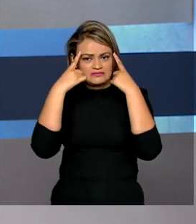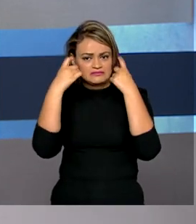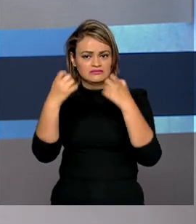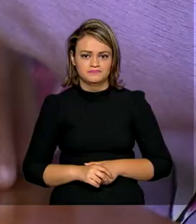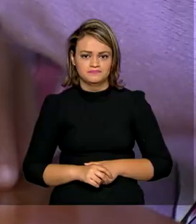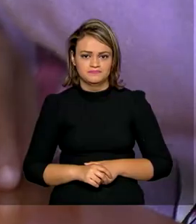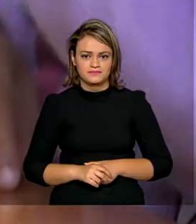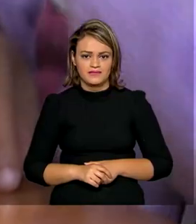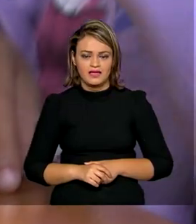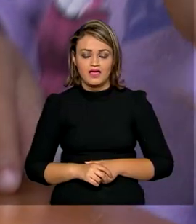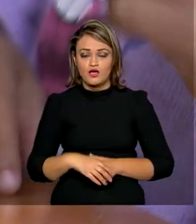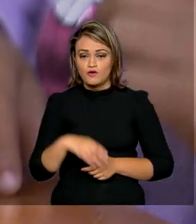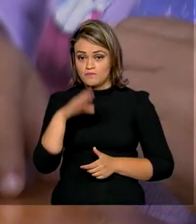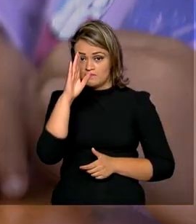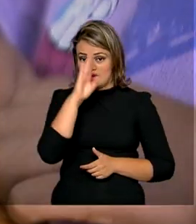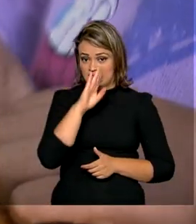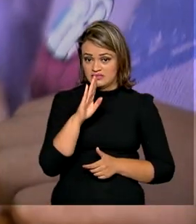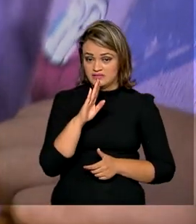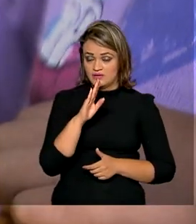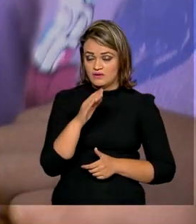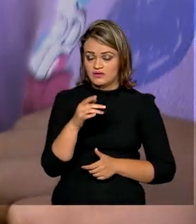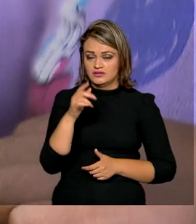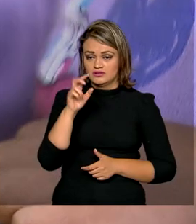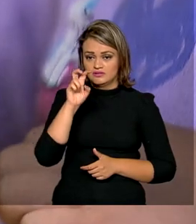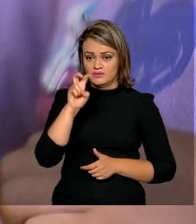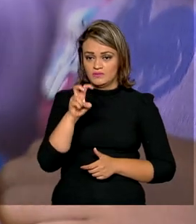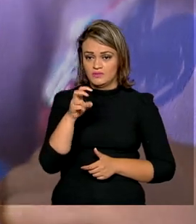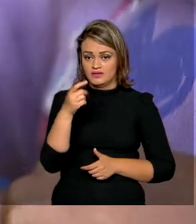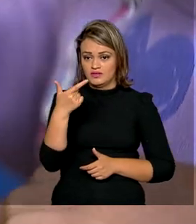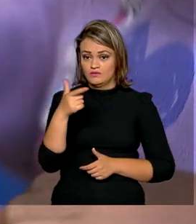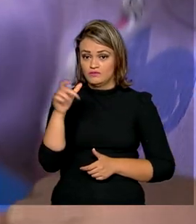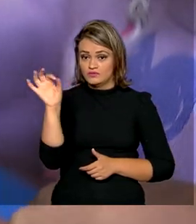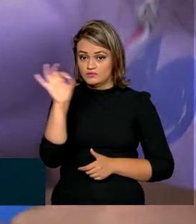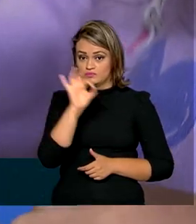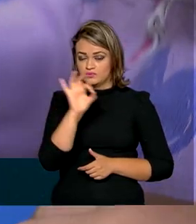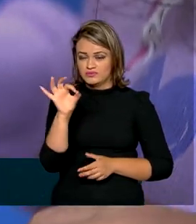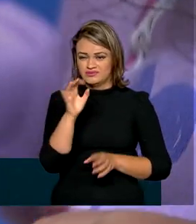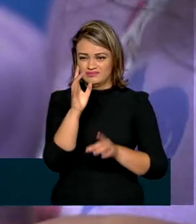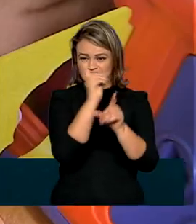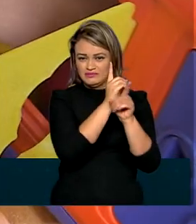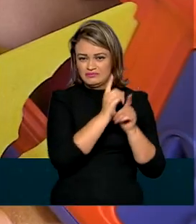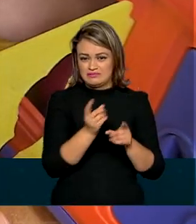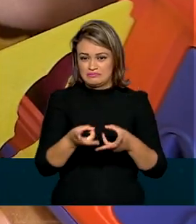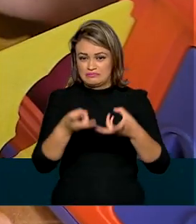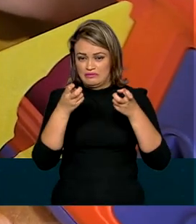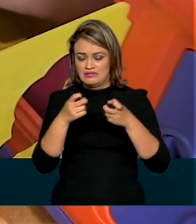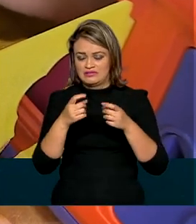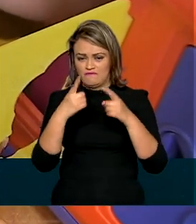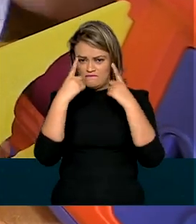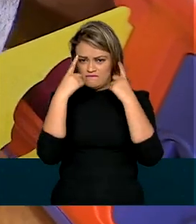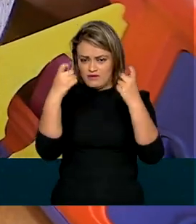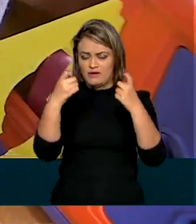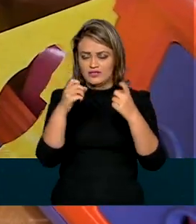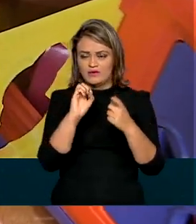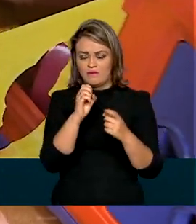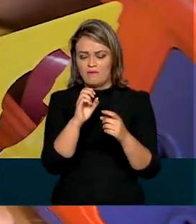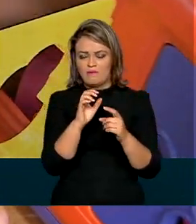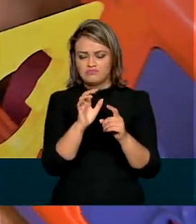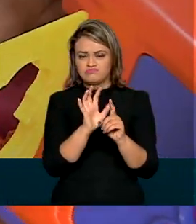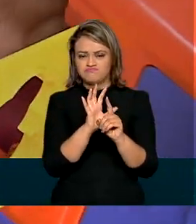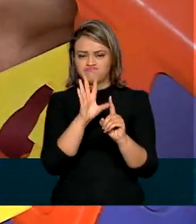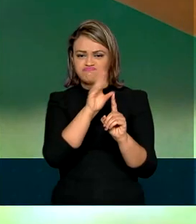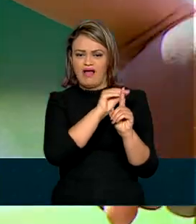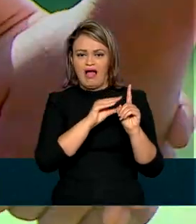violência. No Brasil, 52% dos casos de exploração, violência ou abuso